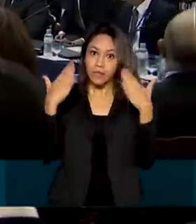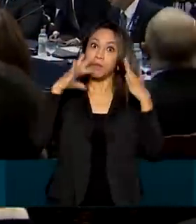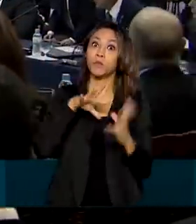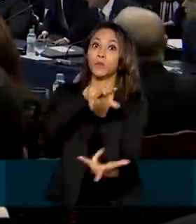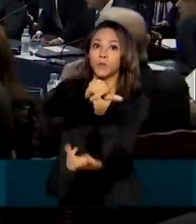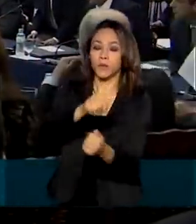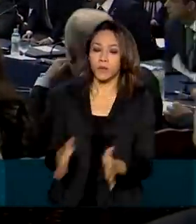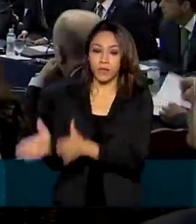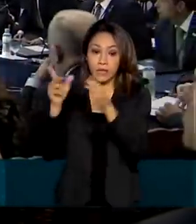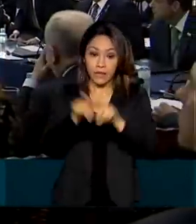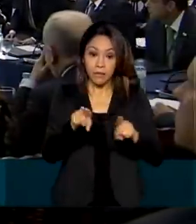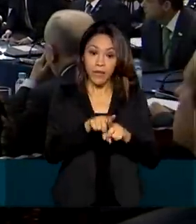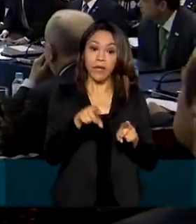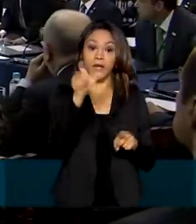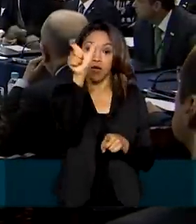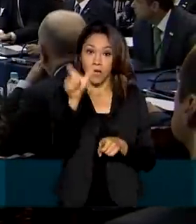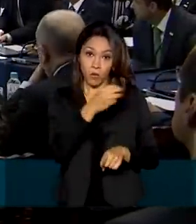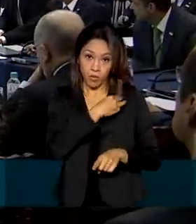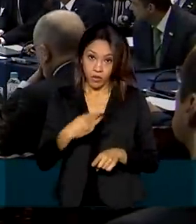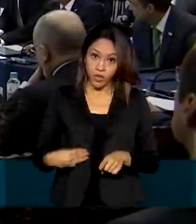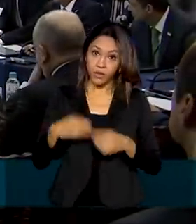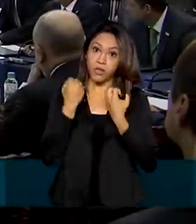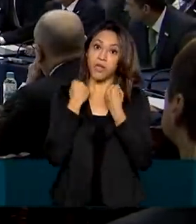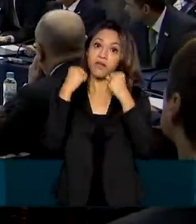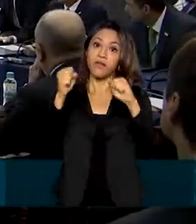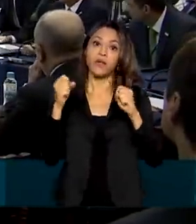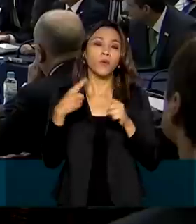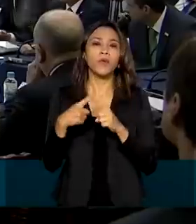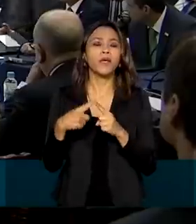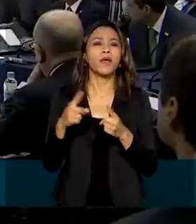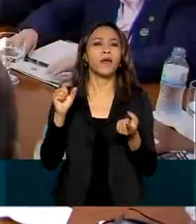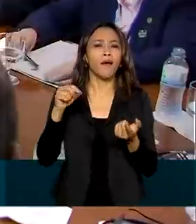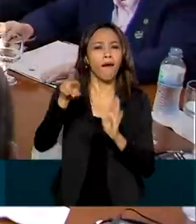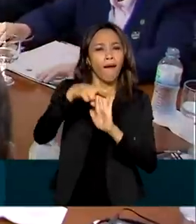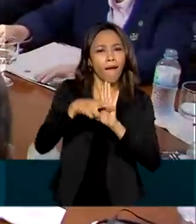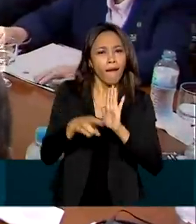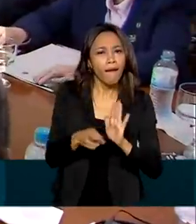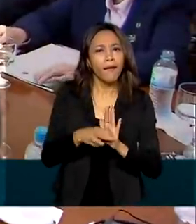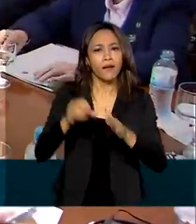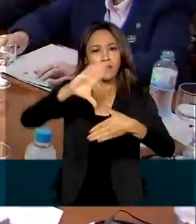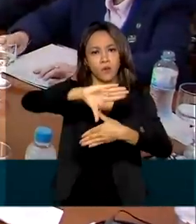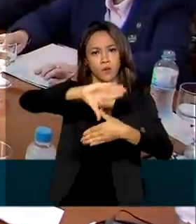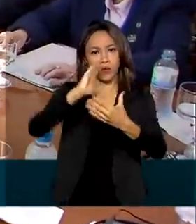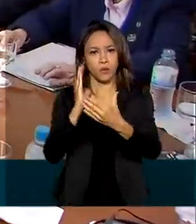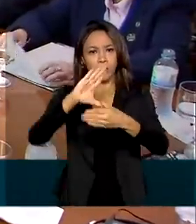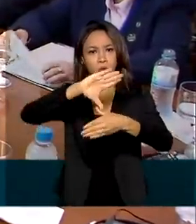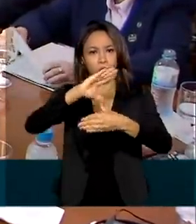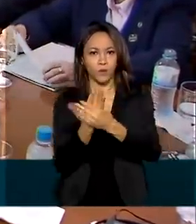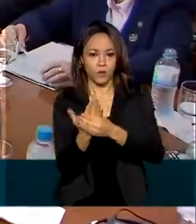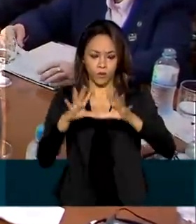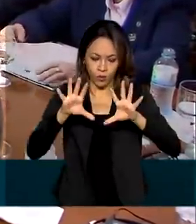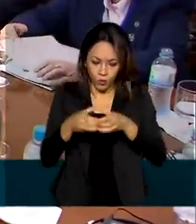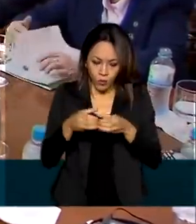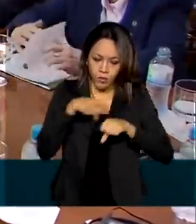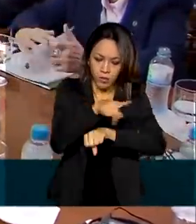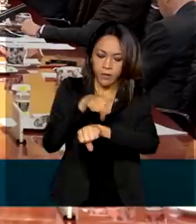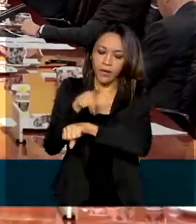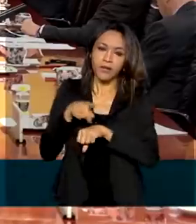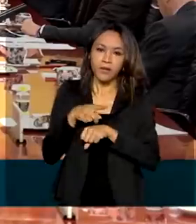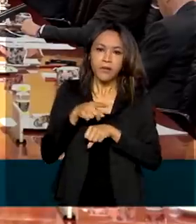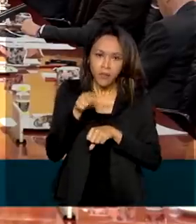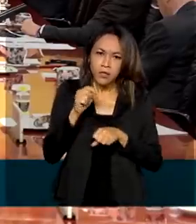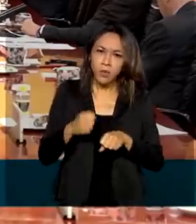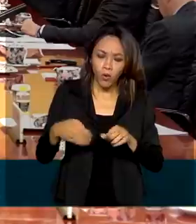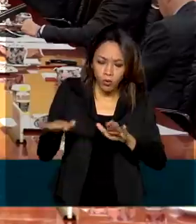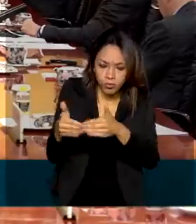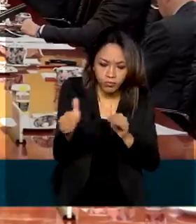também defendeu a flexibilização de normas do Mercosul para que os países membros possam realizar acordos individuais. O